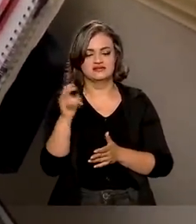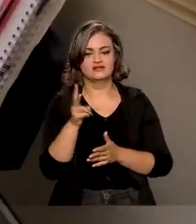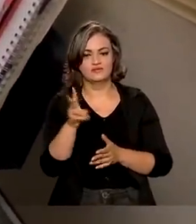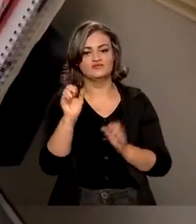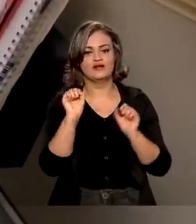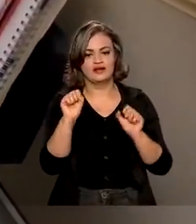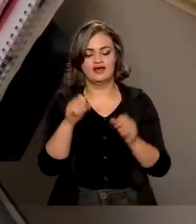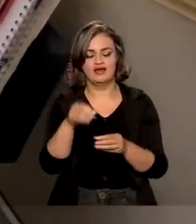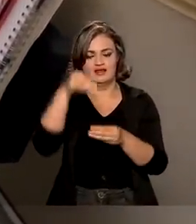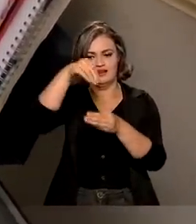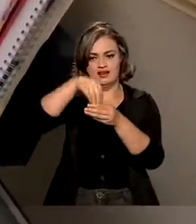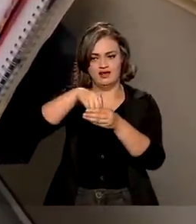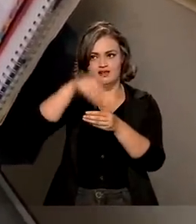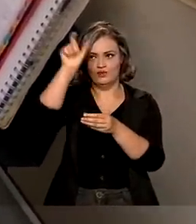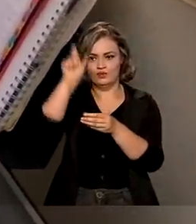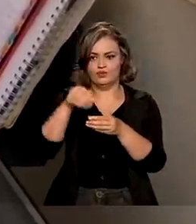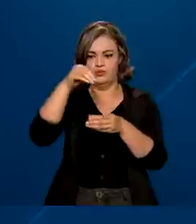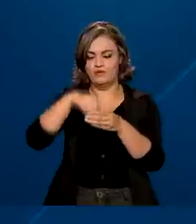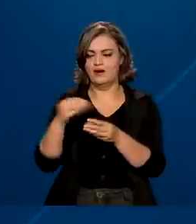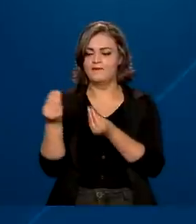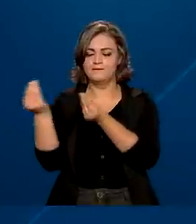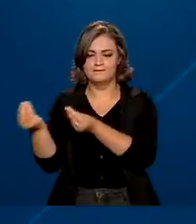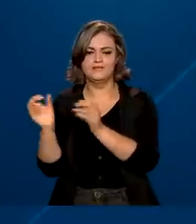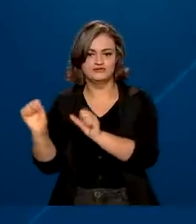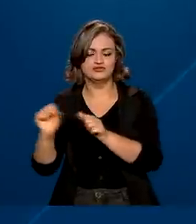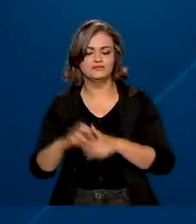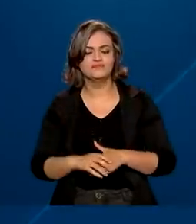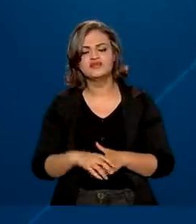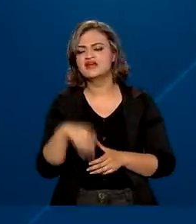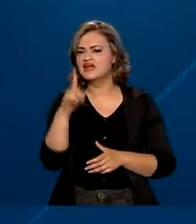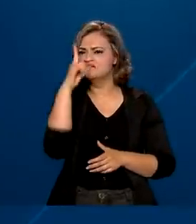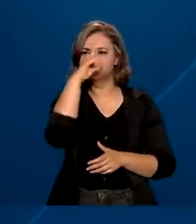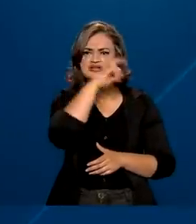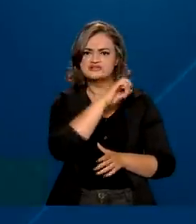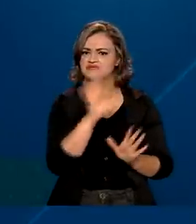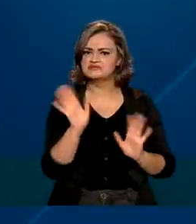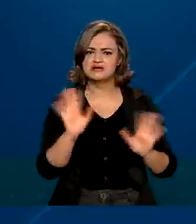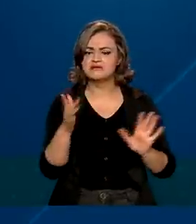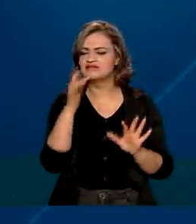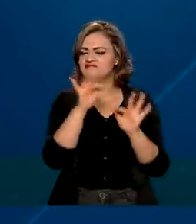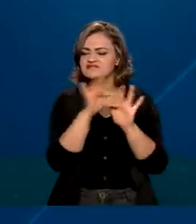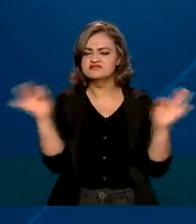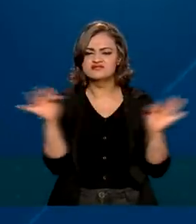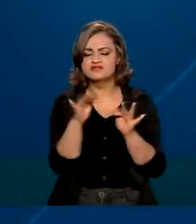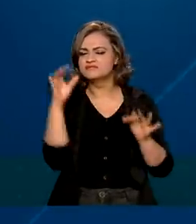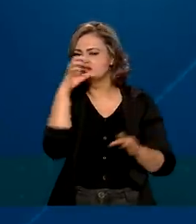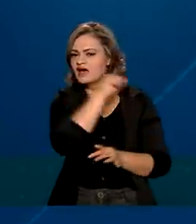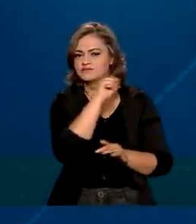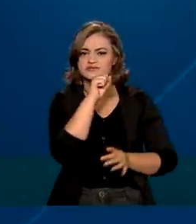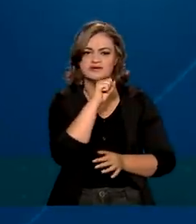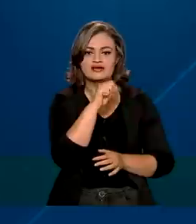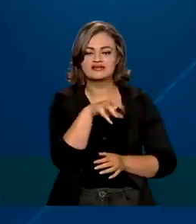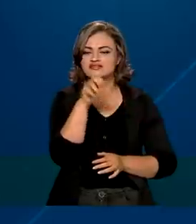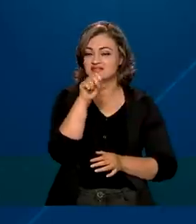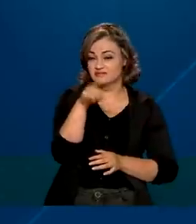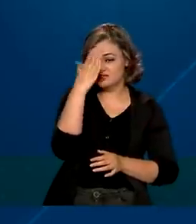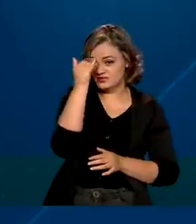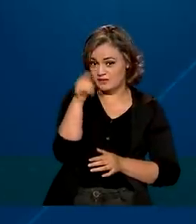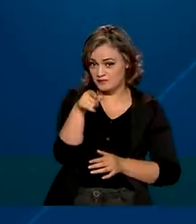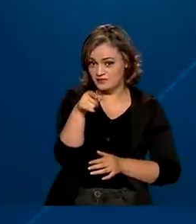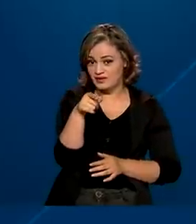anos. E no final não era uma coisa complexa. Eu fui lá e foi muito simples, foi muito rápido. Se você sabe